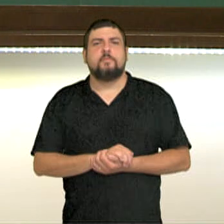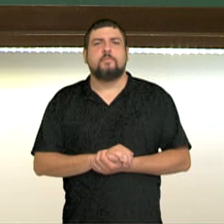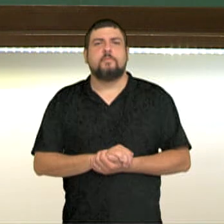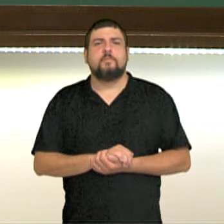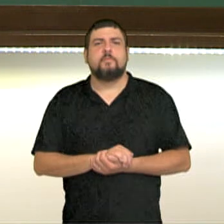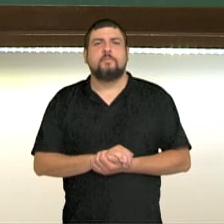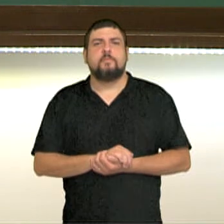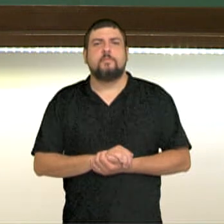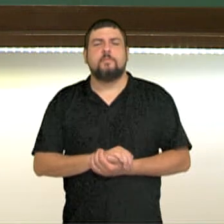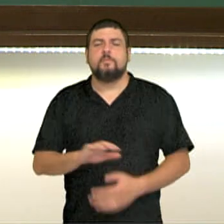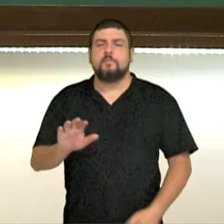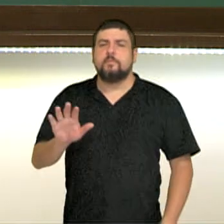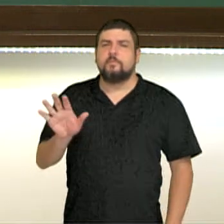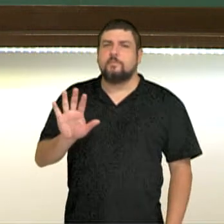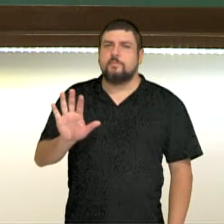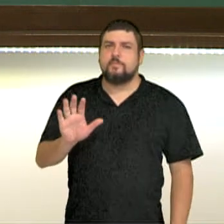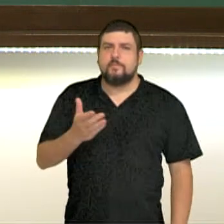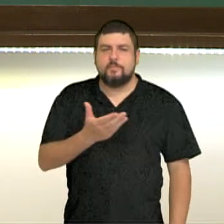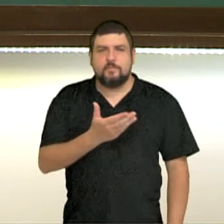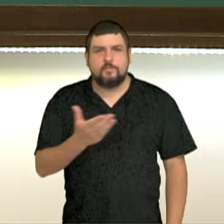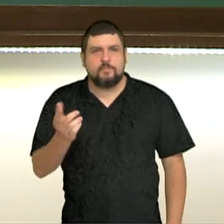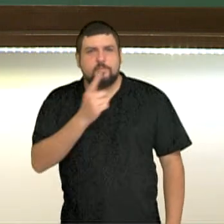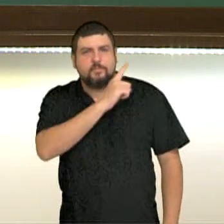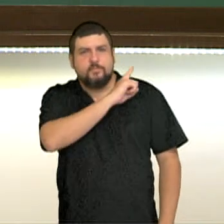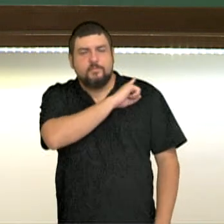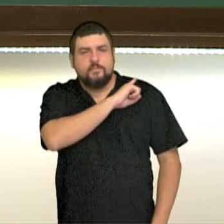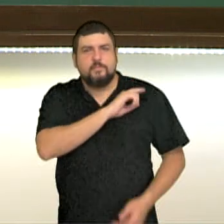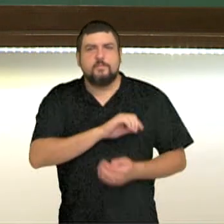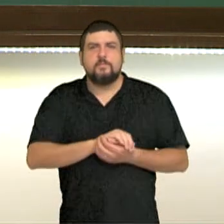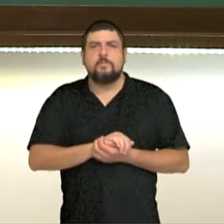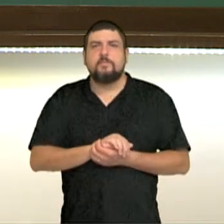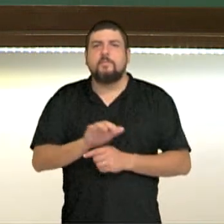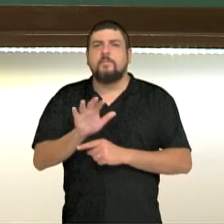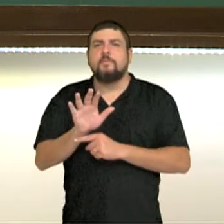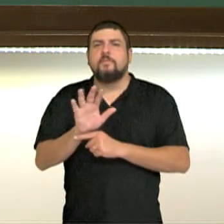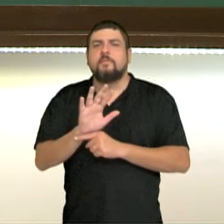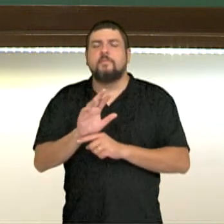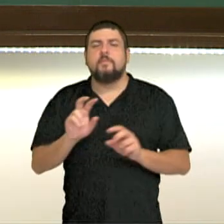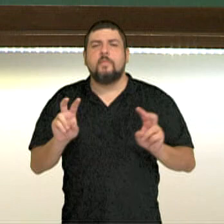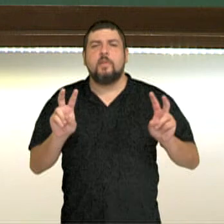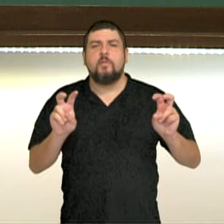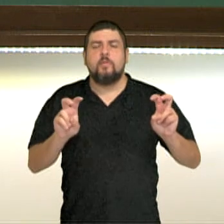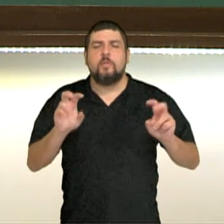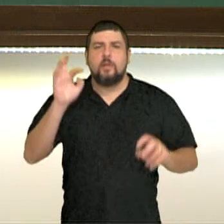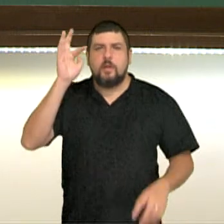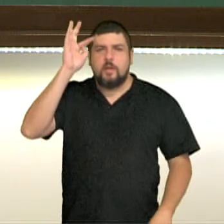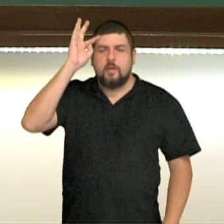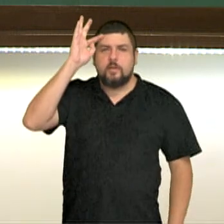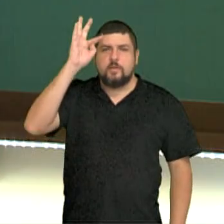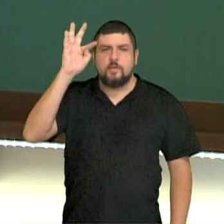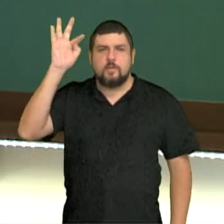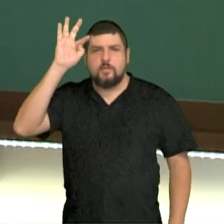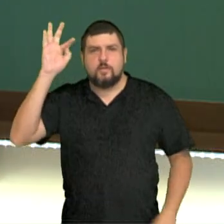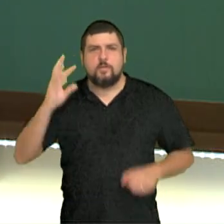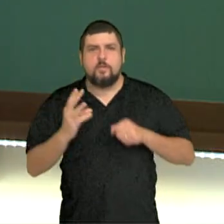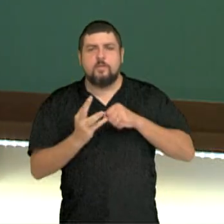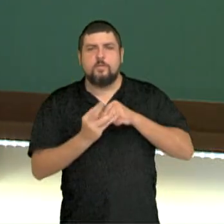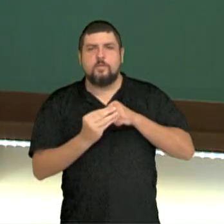Olá, estudantes da primeira série! Neste vídeo vamos falar sobre teoria do conhecimento e